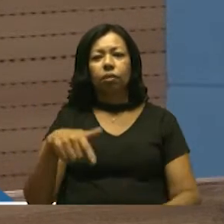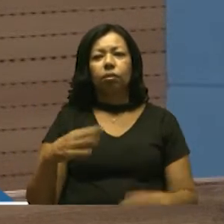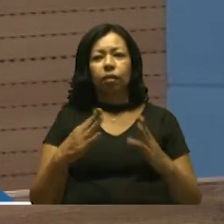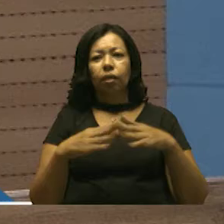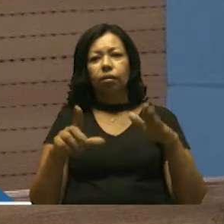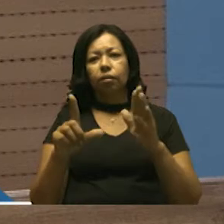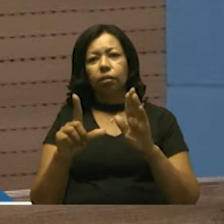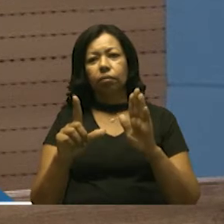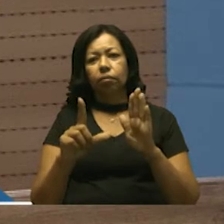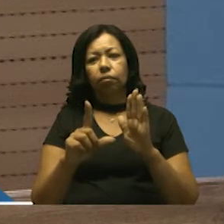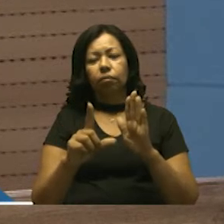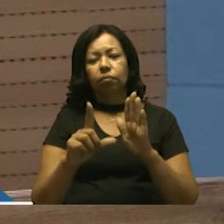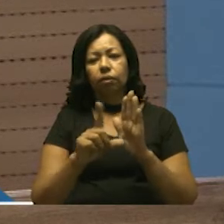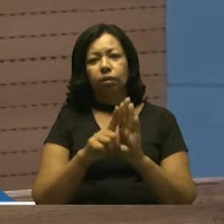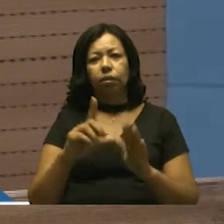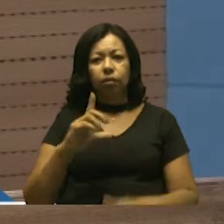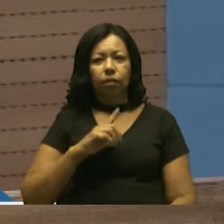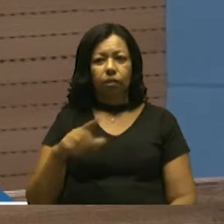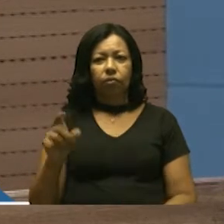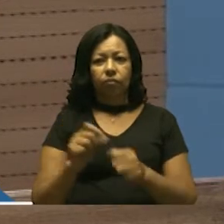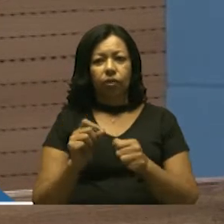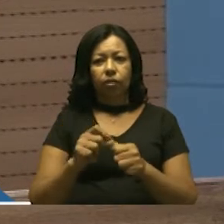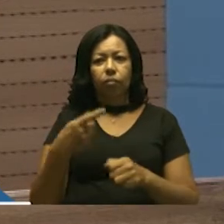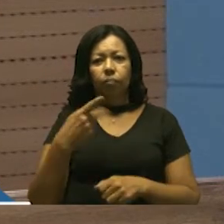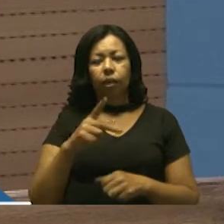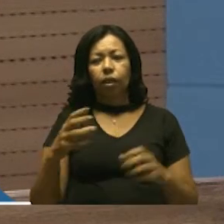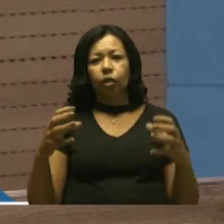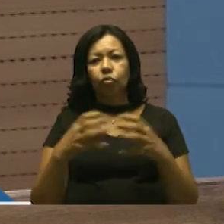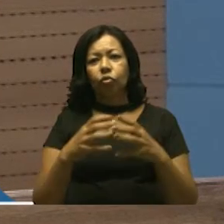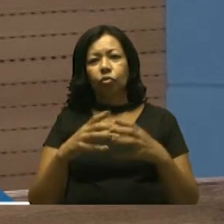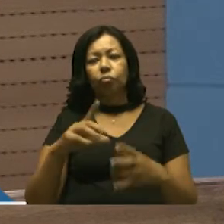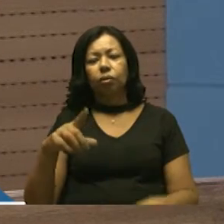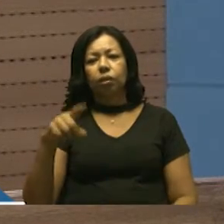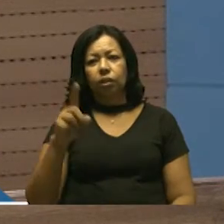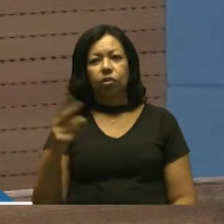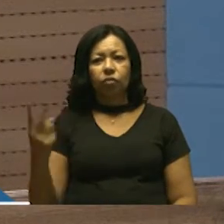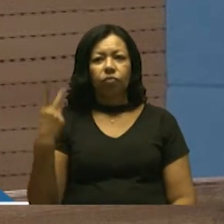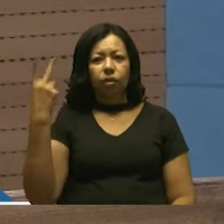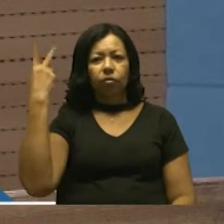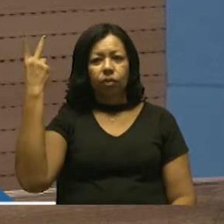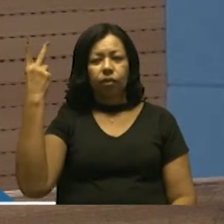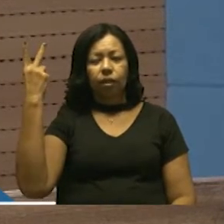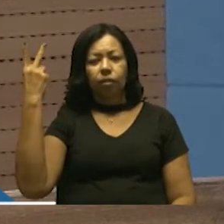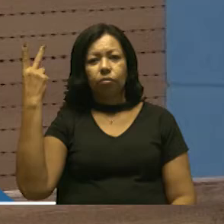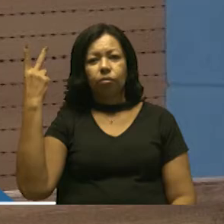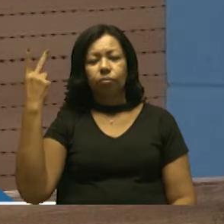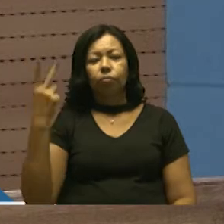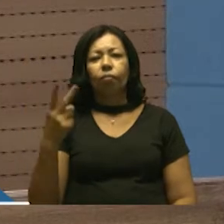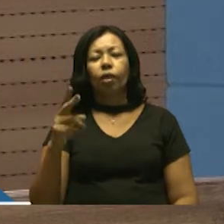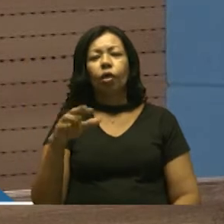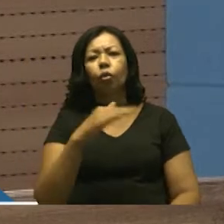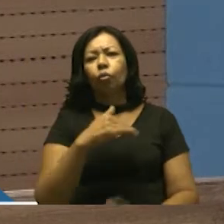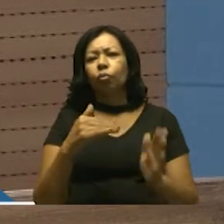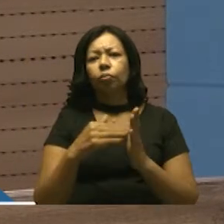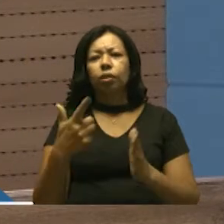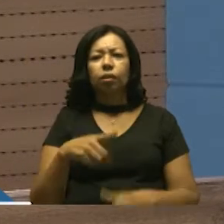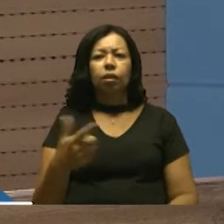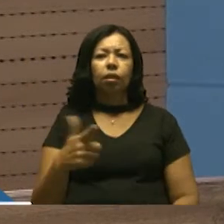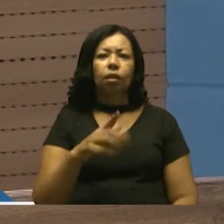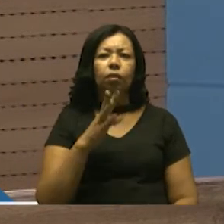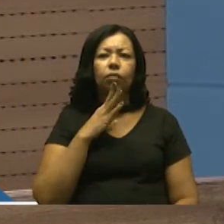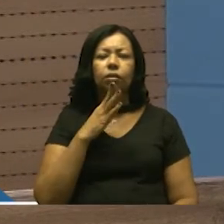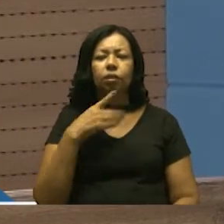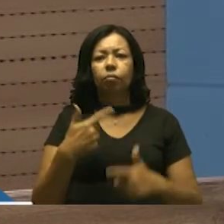feito para que os grupos artísticos sejam valorizados. A cultura, no todo, ela precisa ser reconhecida